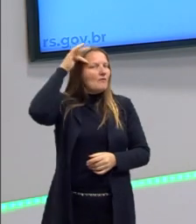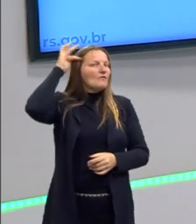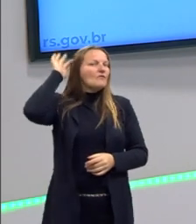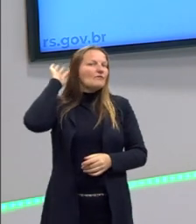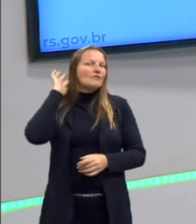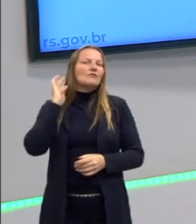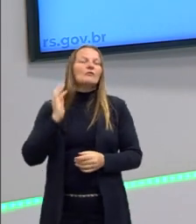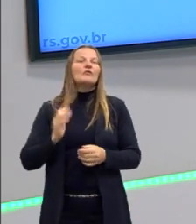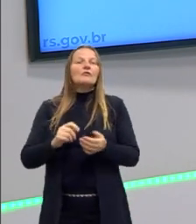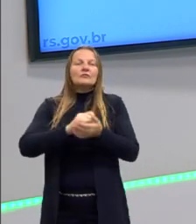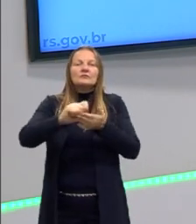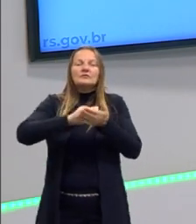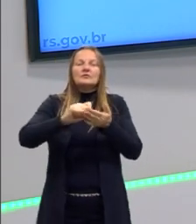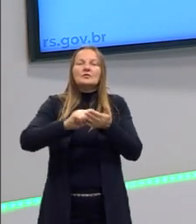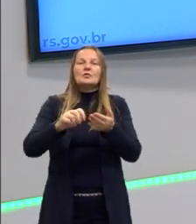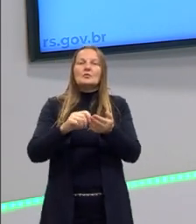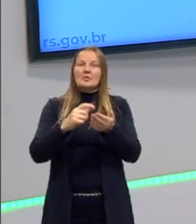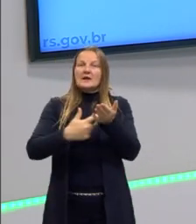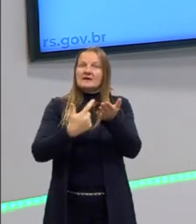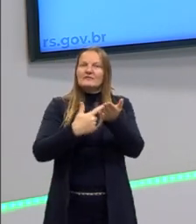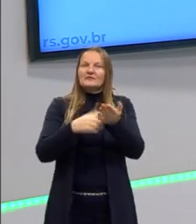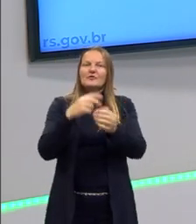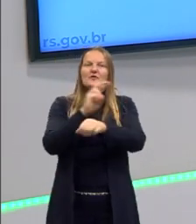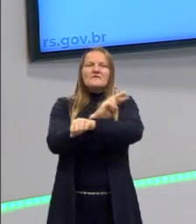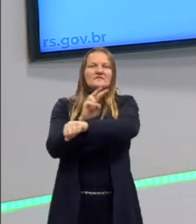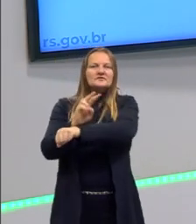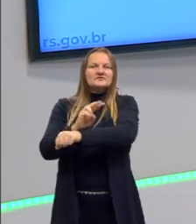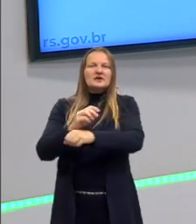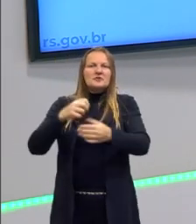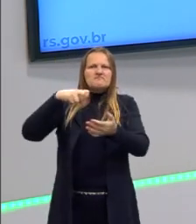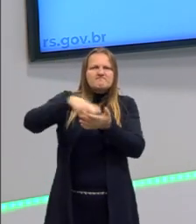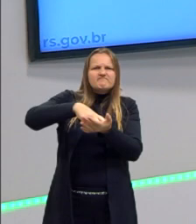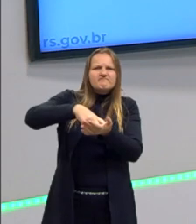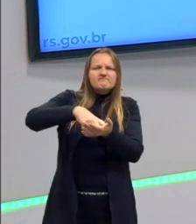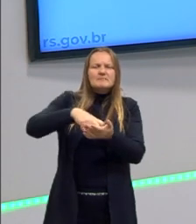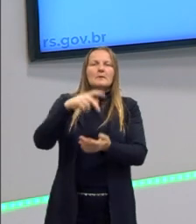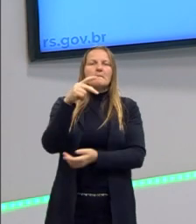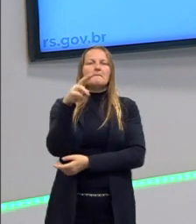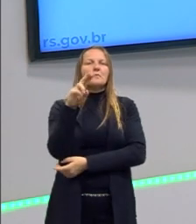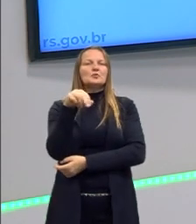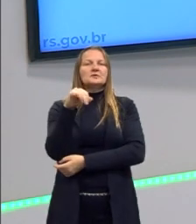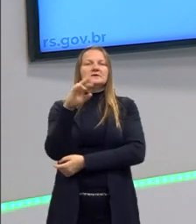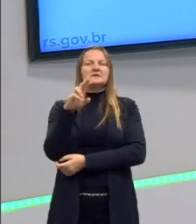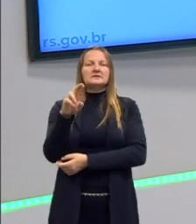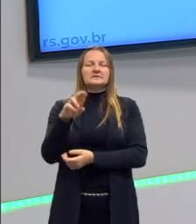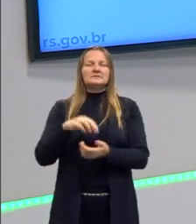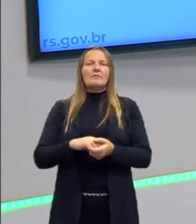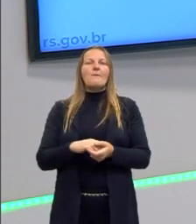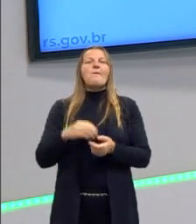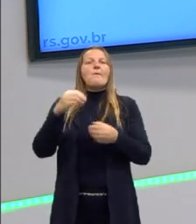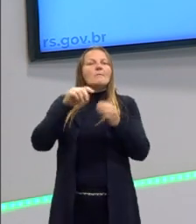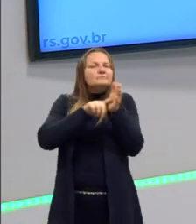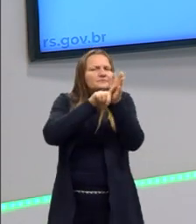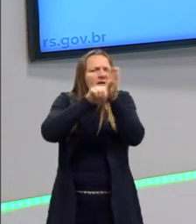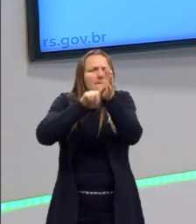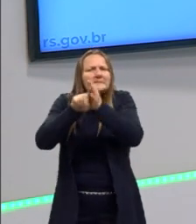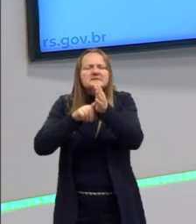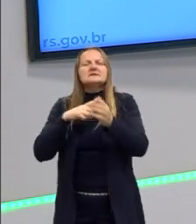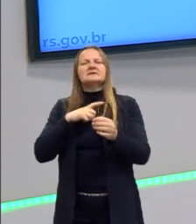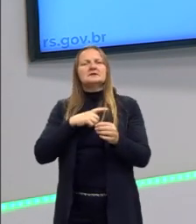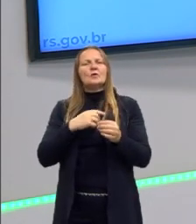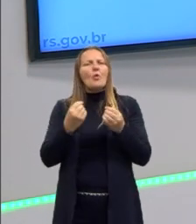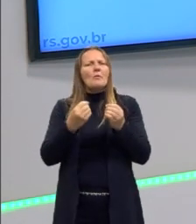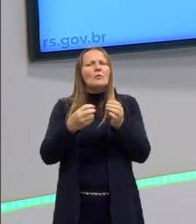escrever no livro Vigiar e Punir, a pesquisa dele se dá muito mais nos presídios, como é o sistema